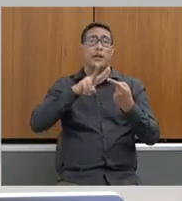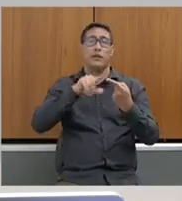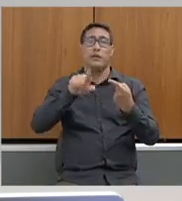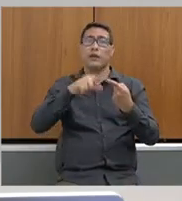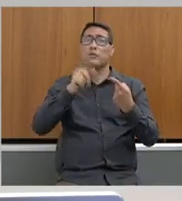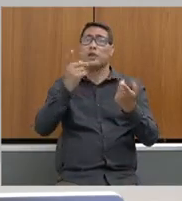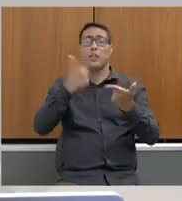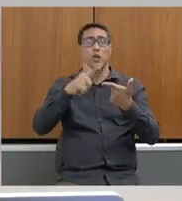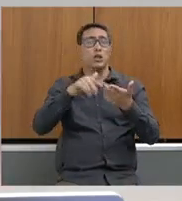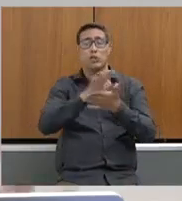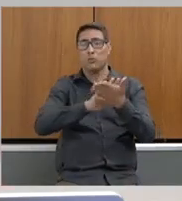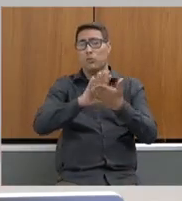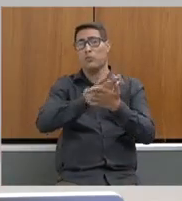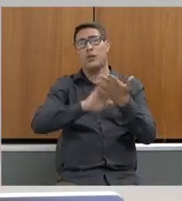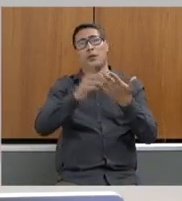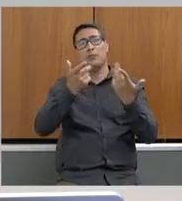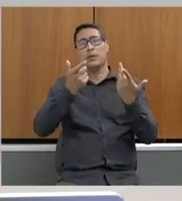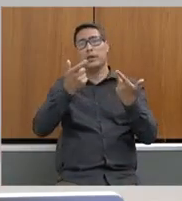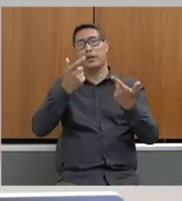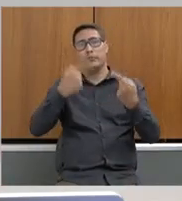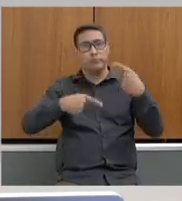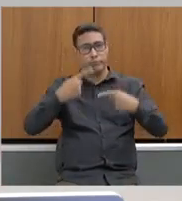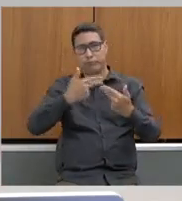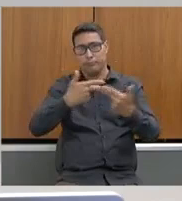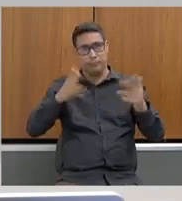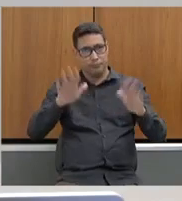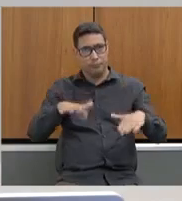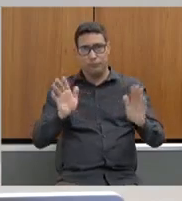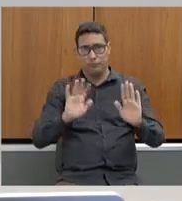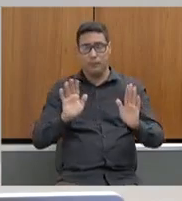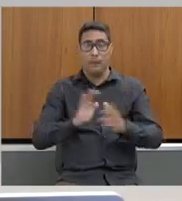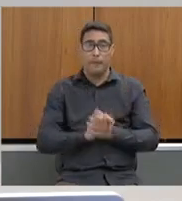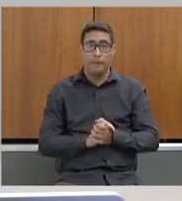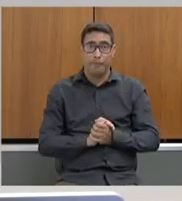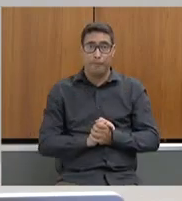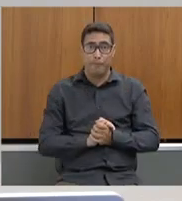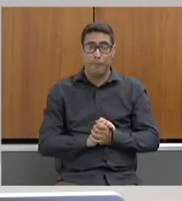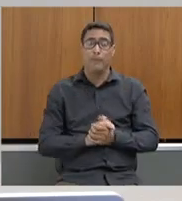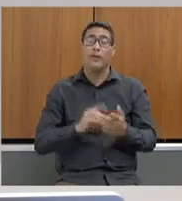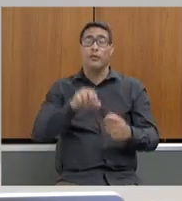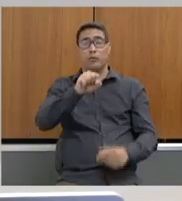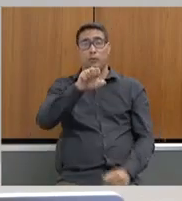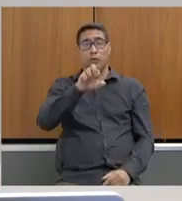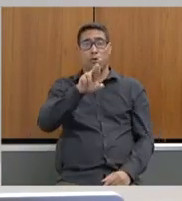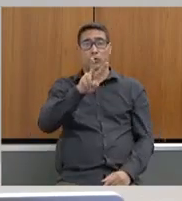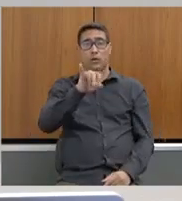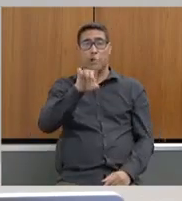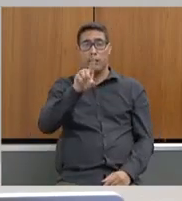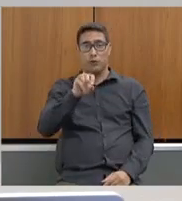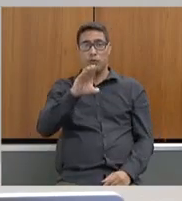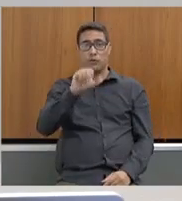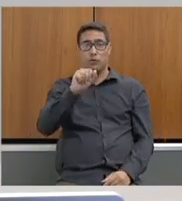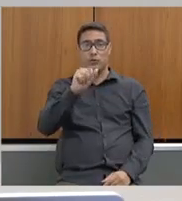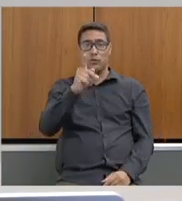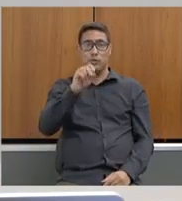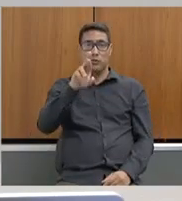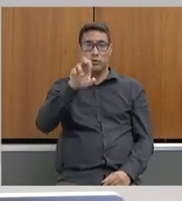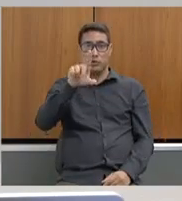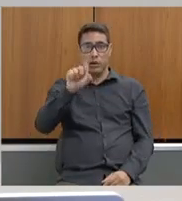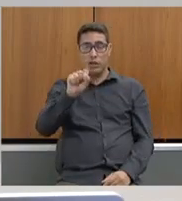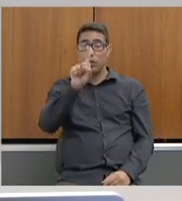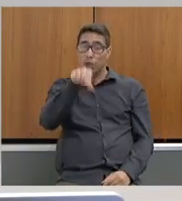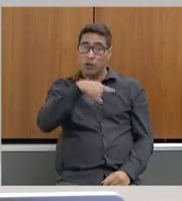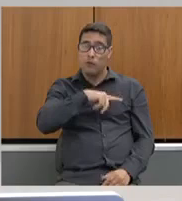de conflito de interesse. Então, essa é a primeira questão. Sobre o servidor Charles Soares. Charles foi